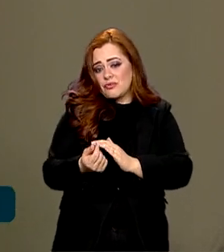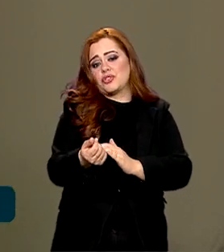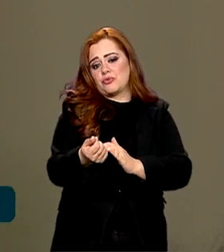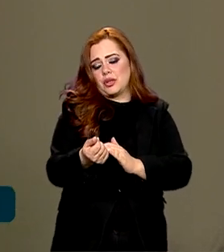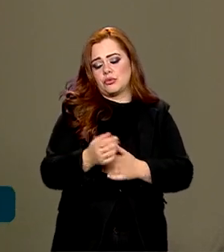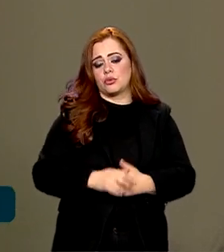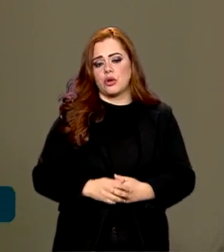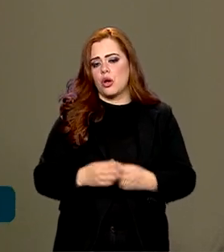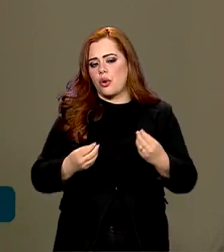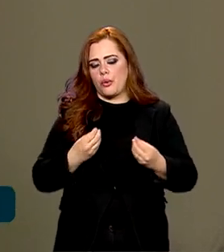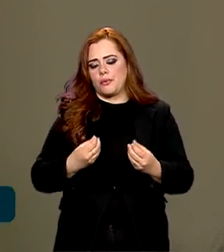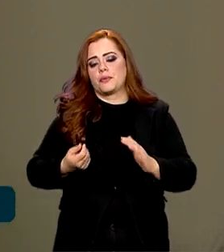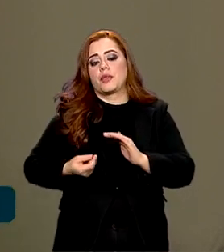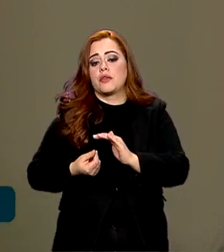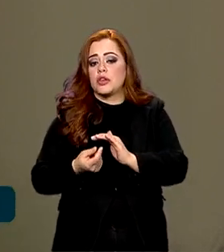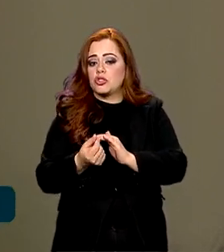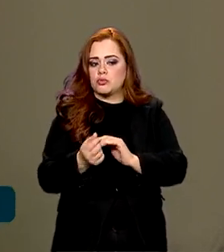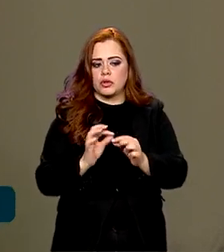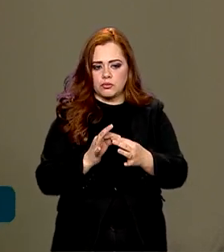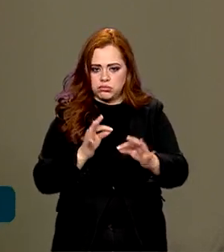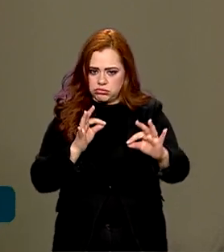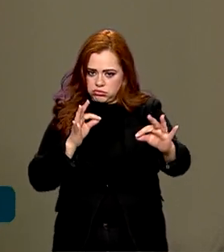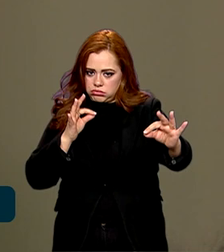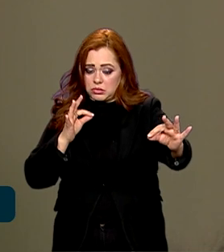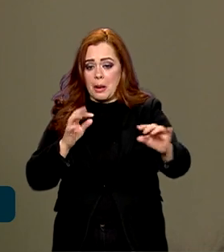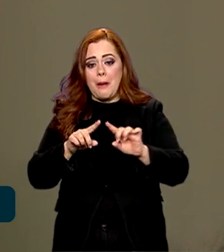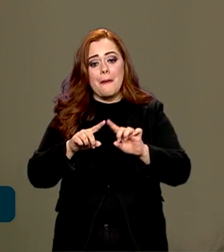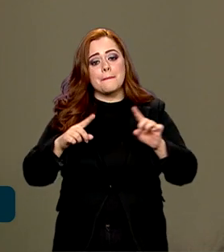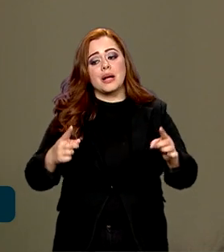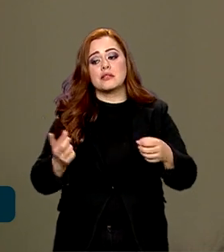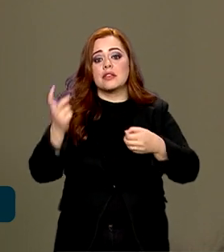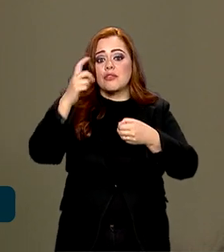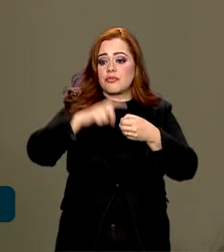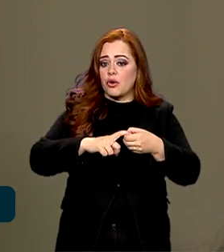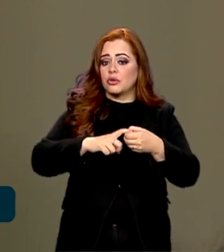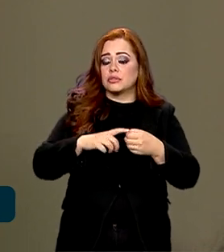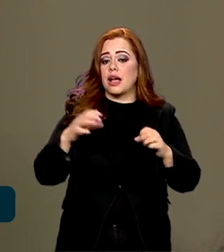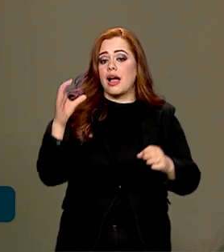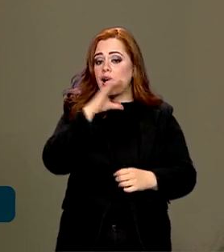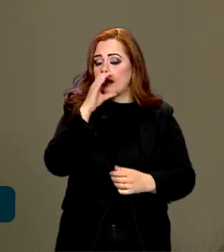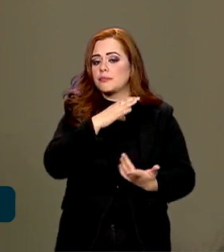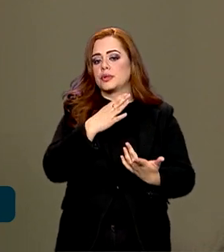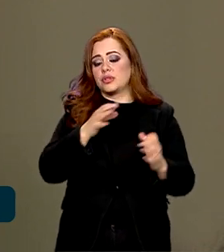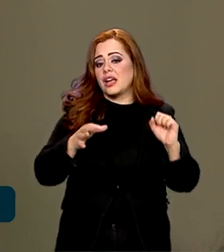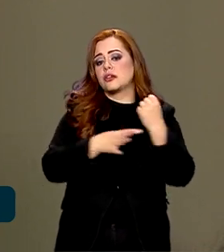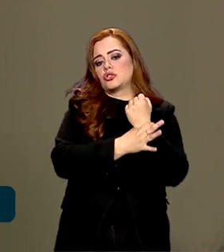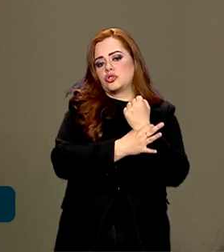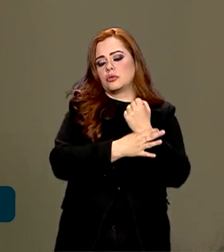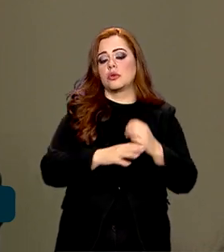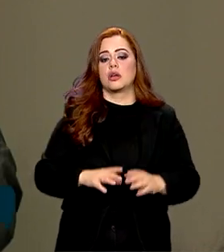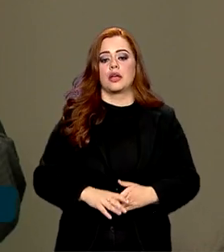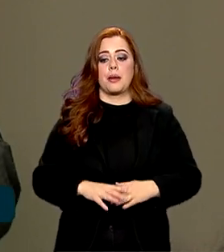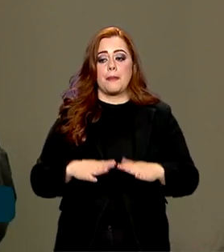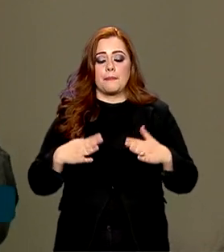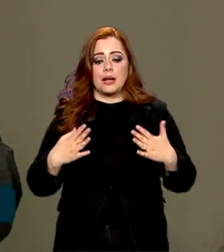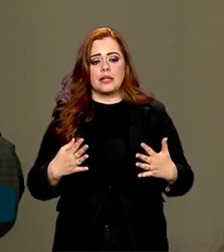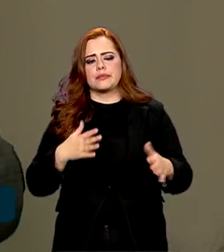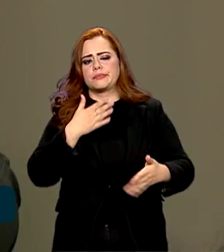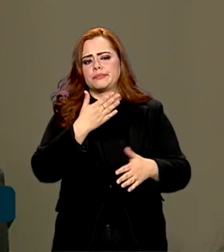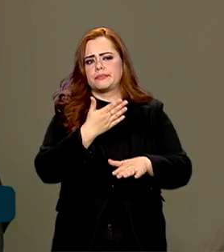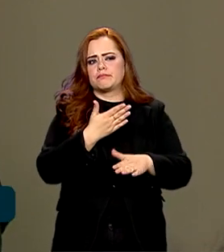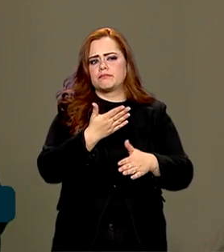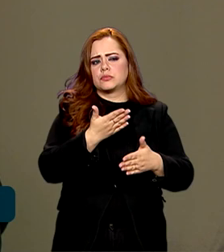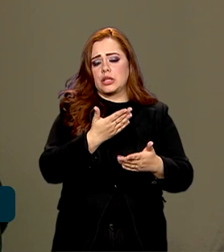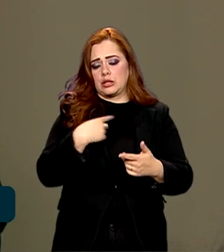É um investimento de longo prazo, mas que é retorno garantido. Então, do ponto de vista, praticamente, da